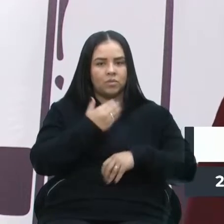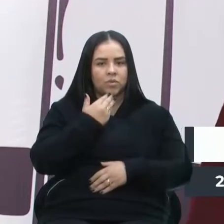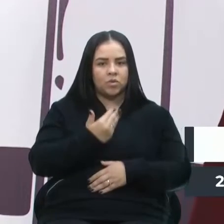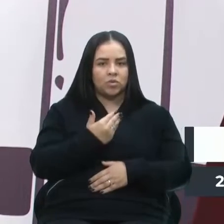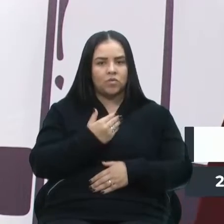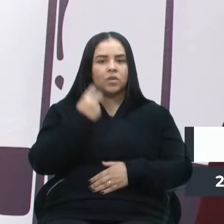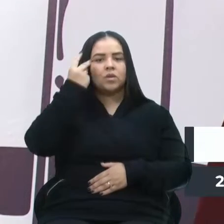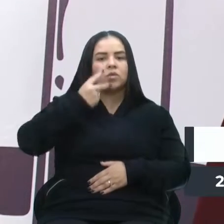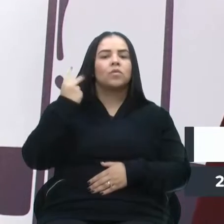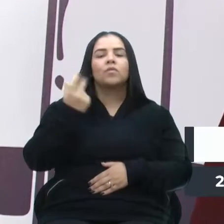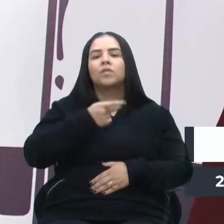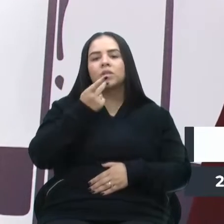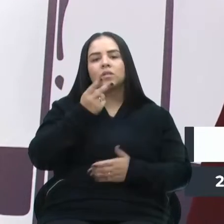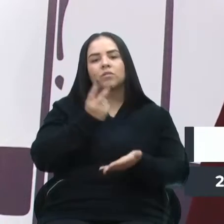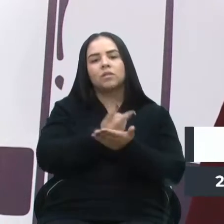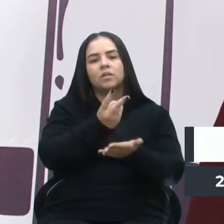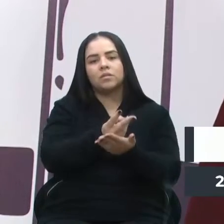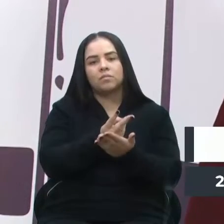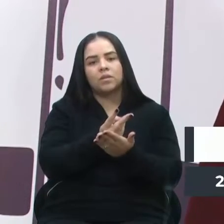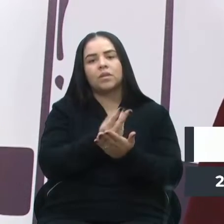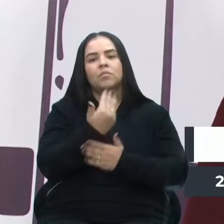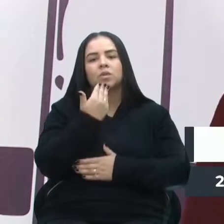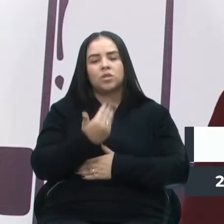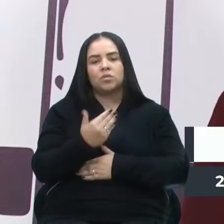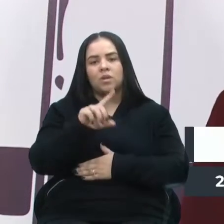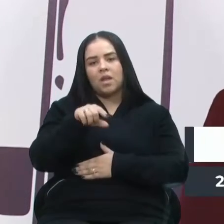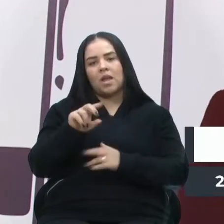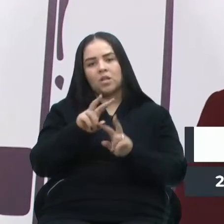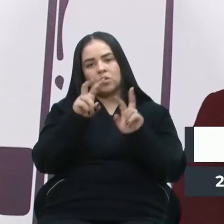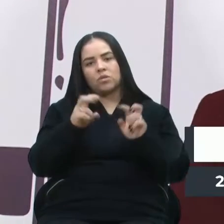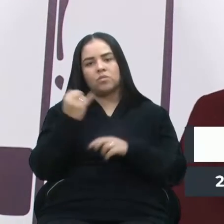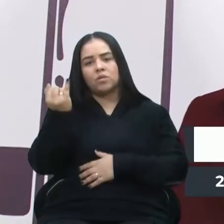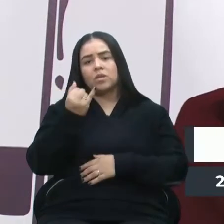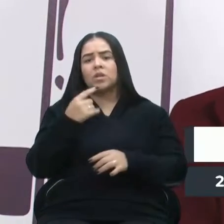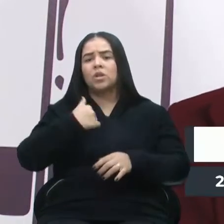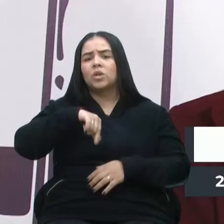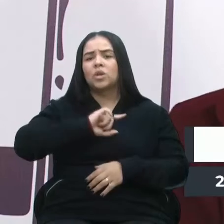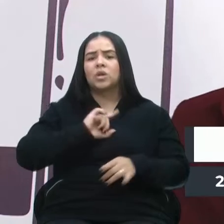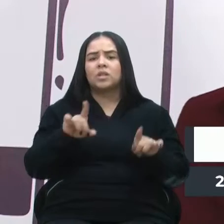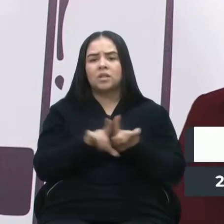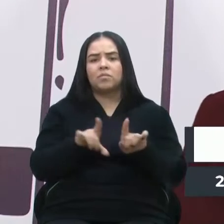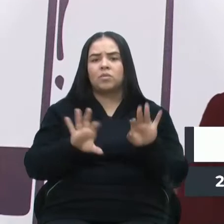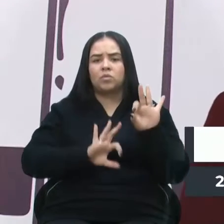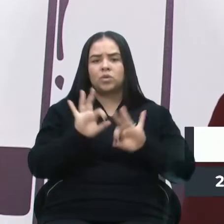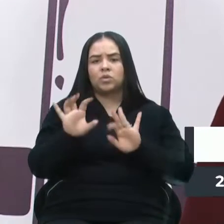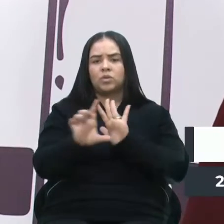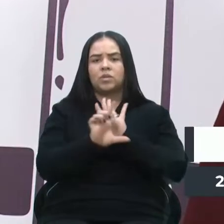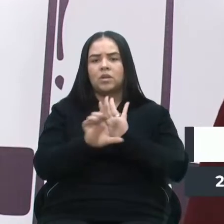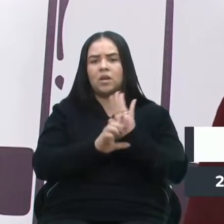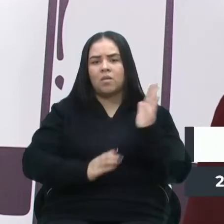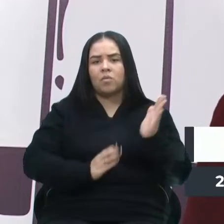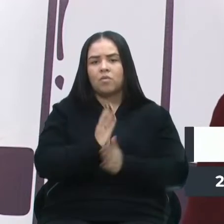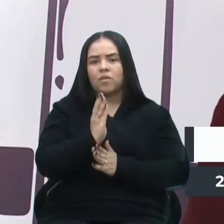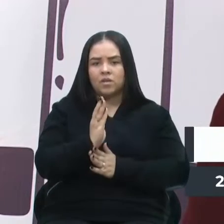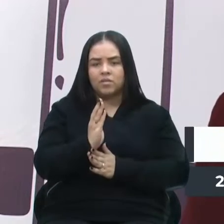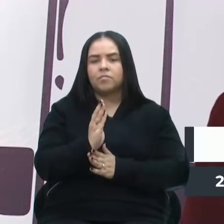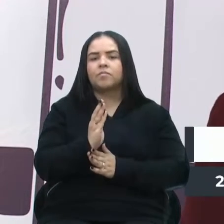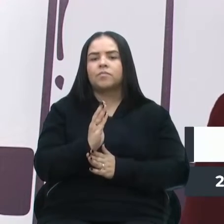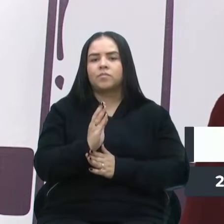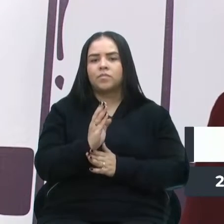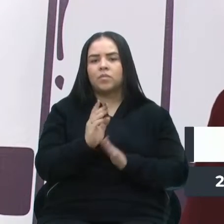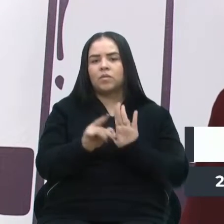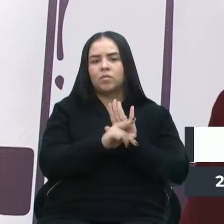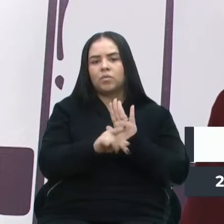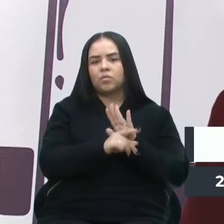vem falando, insistindo, e é um assunto importante. Também nós tivemos projetos de lei aprovado, do Poder